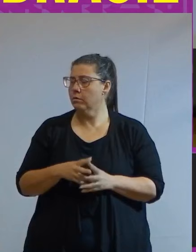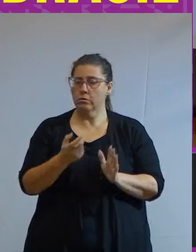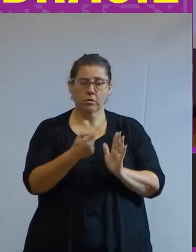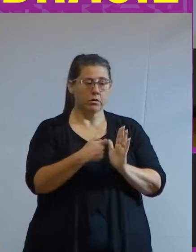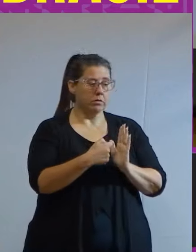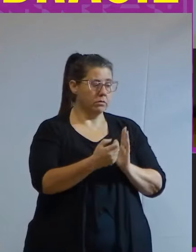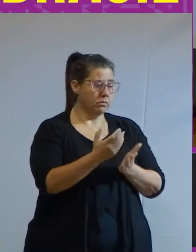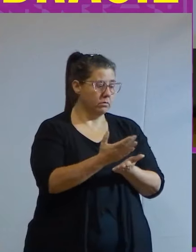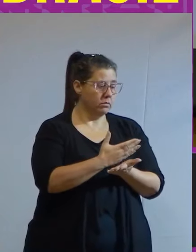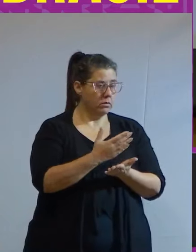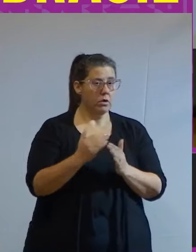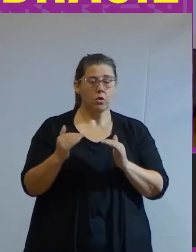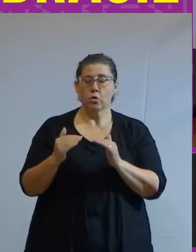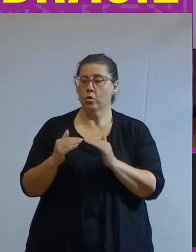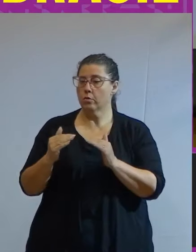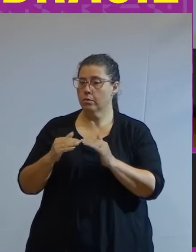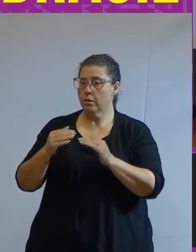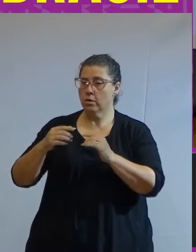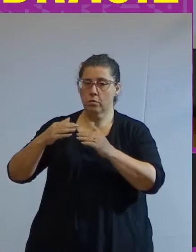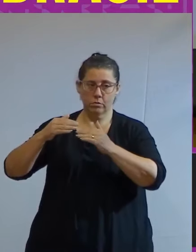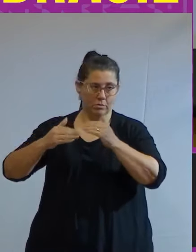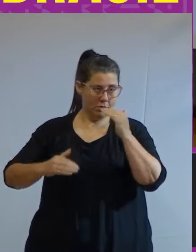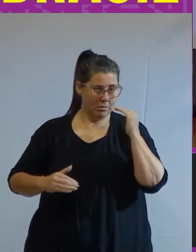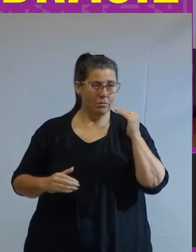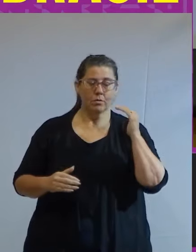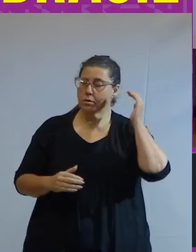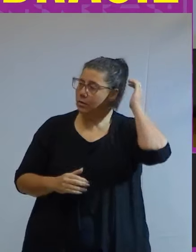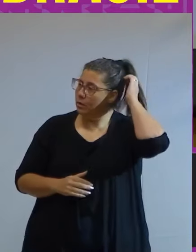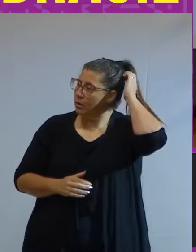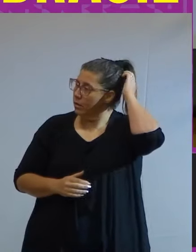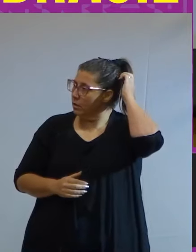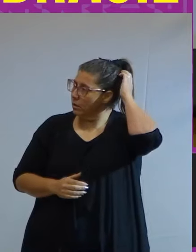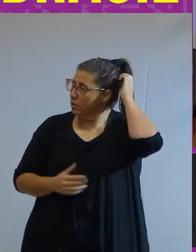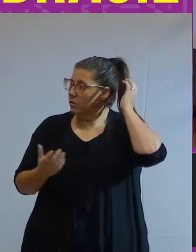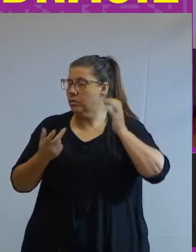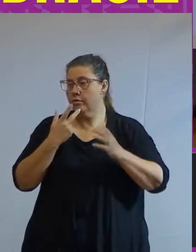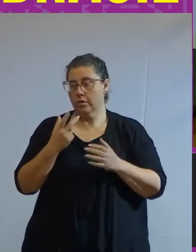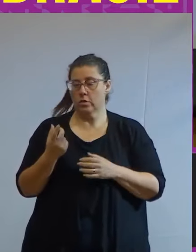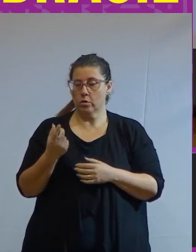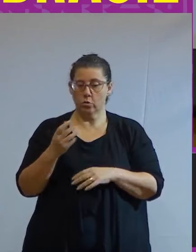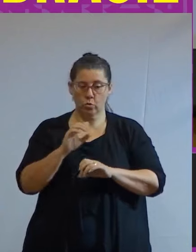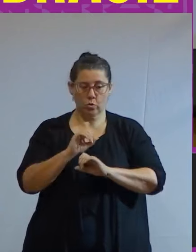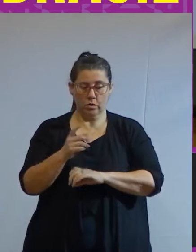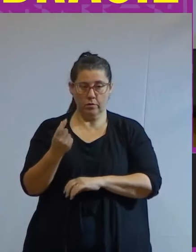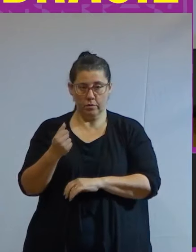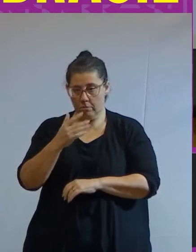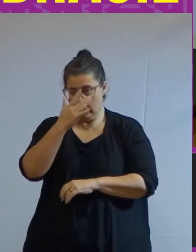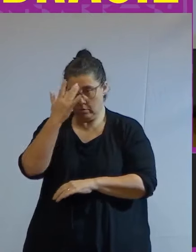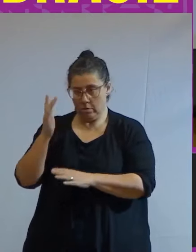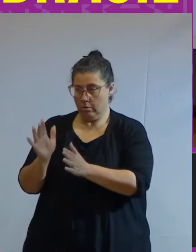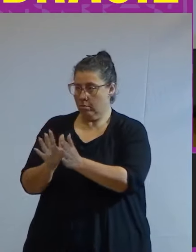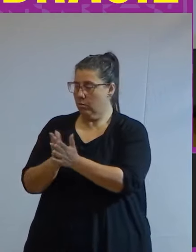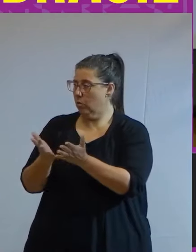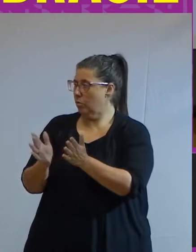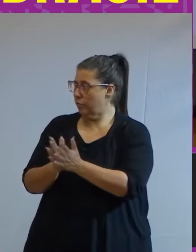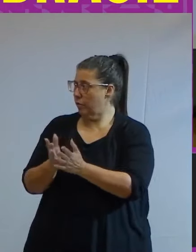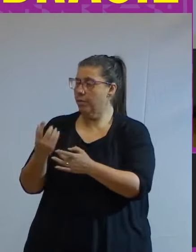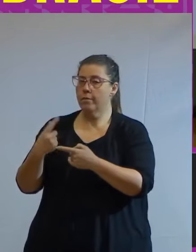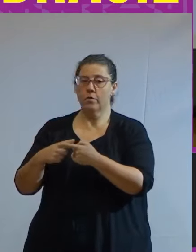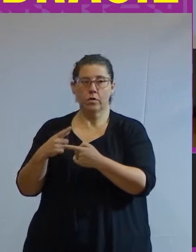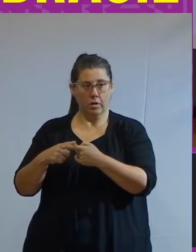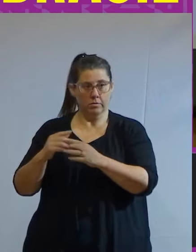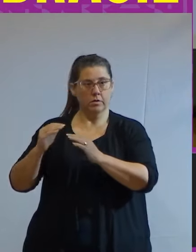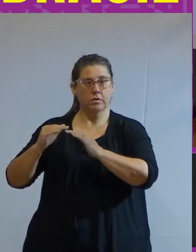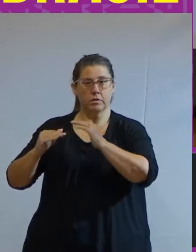livros tem a ver com a desigualdade quando eu decidi falar de educação financeira para pessoas de baixa renda foi por conta dessa